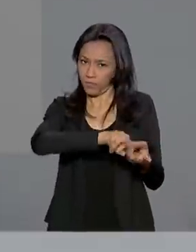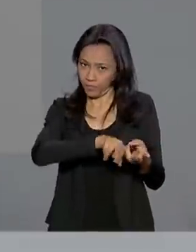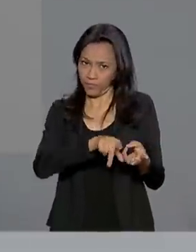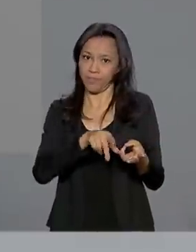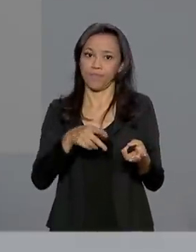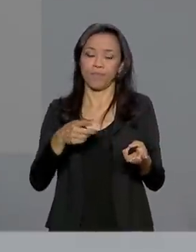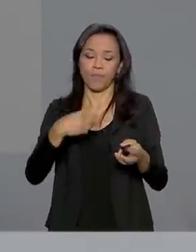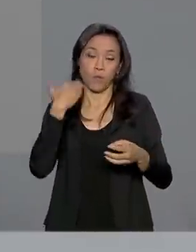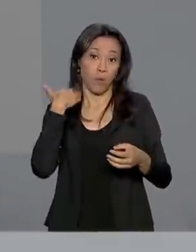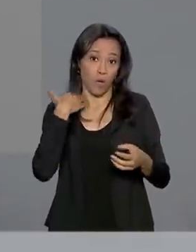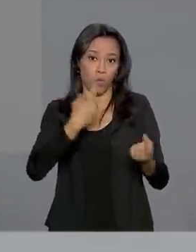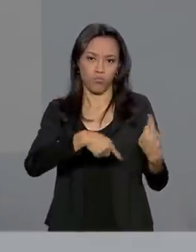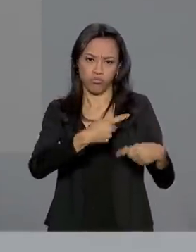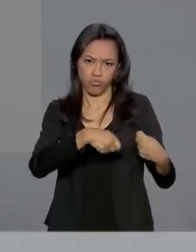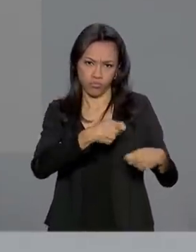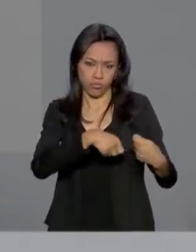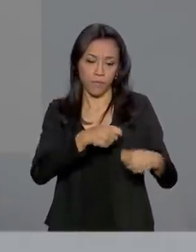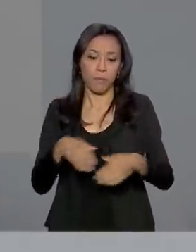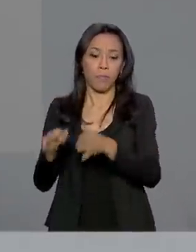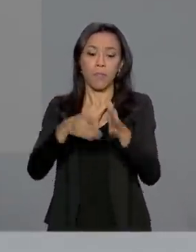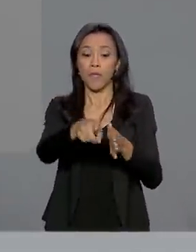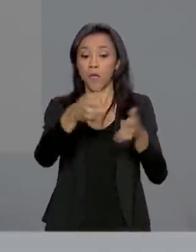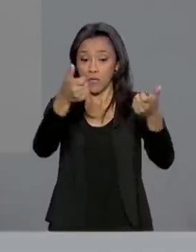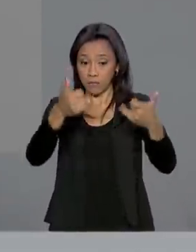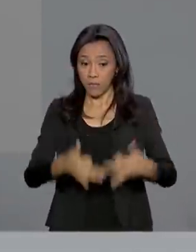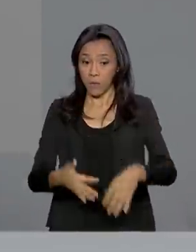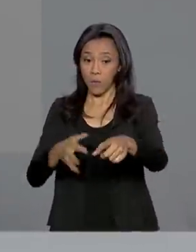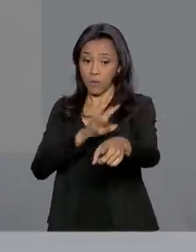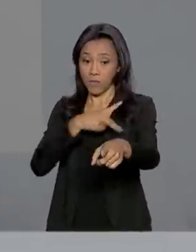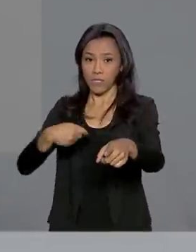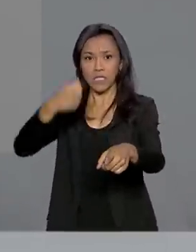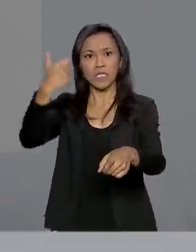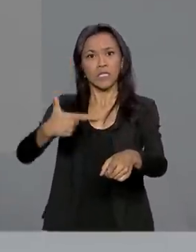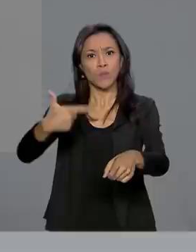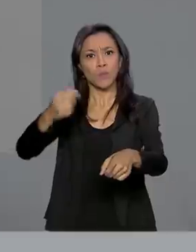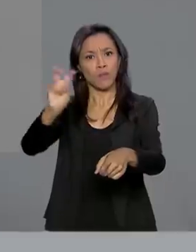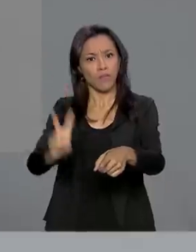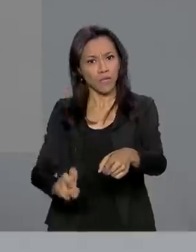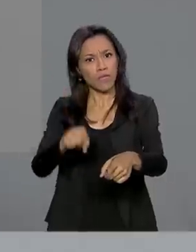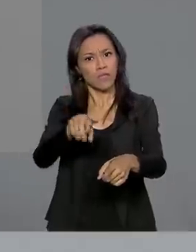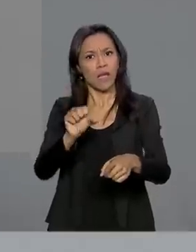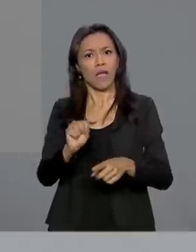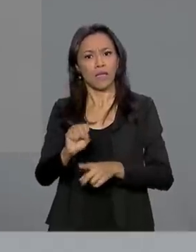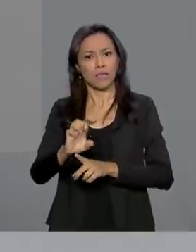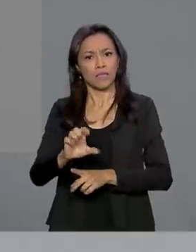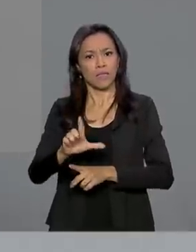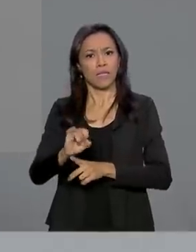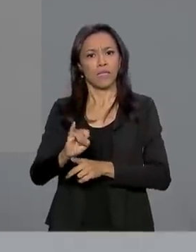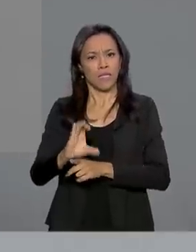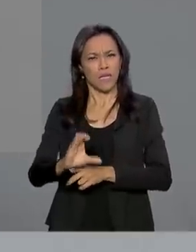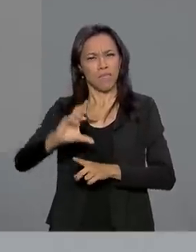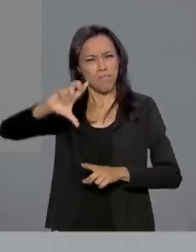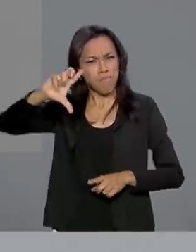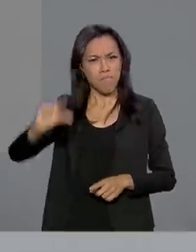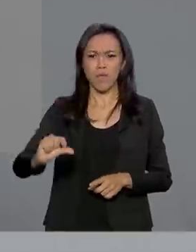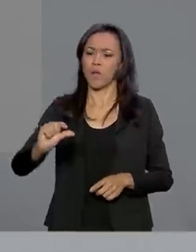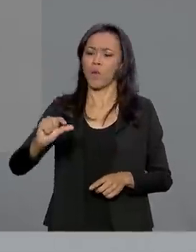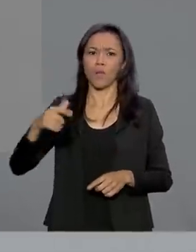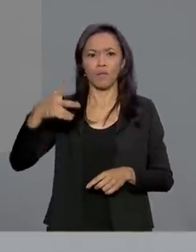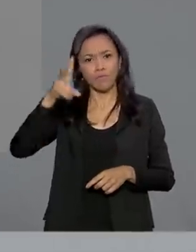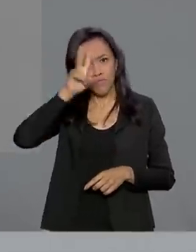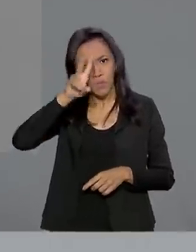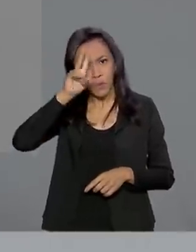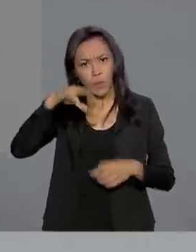Jair Bolsonaro destacou que pela segunda vez em seu governo, a taxa Selic é a mais baixa de juros da história do